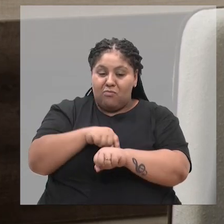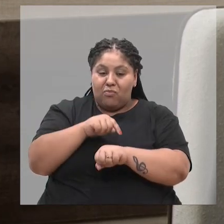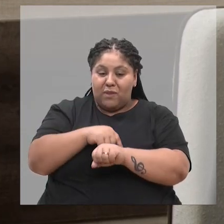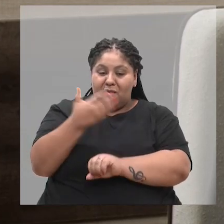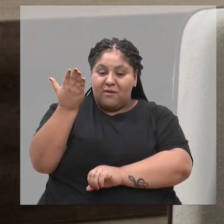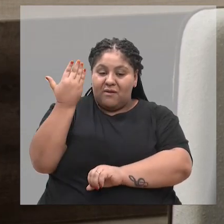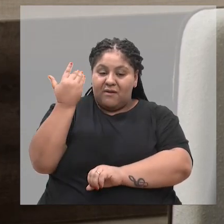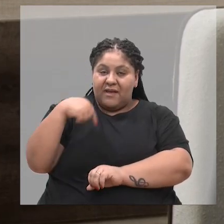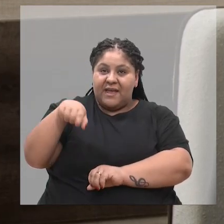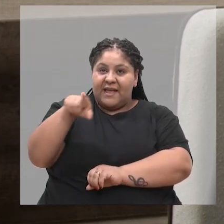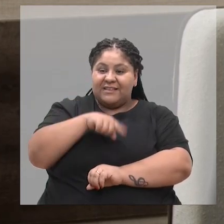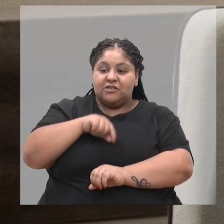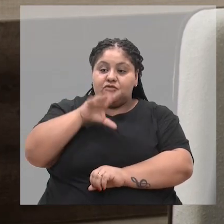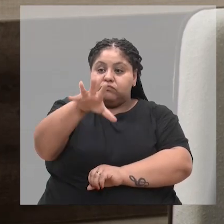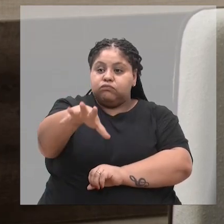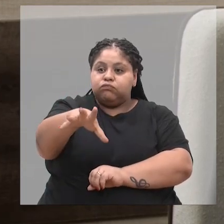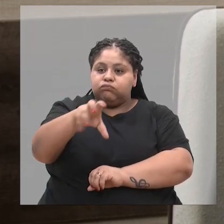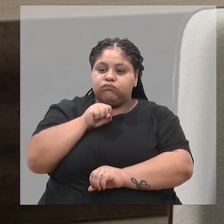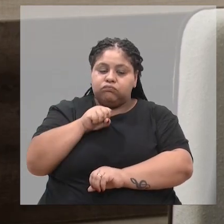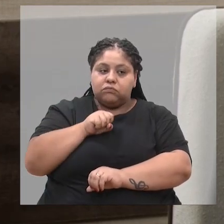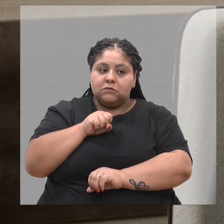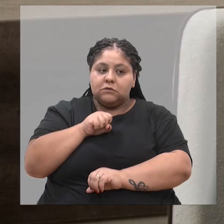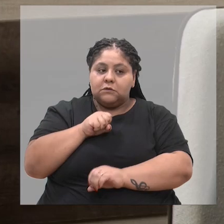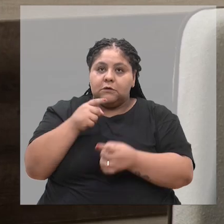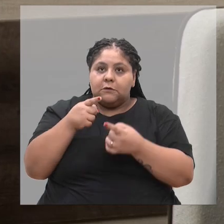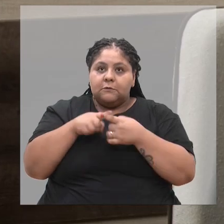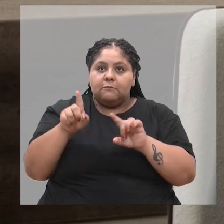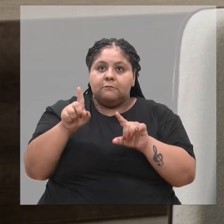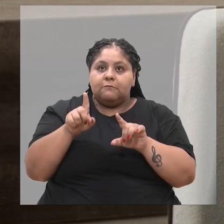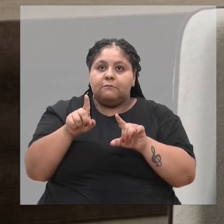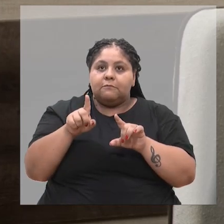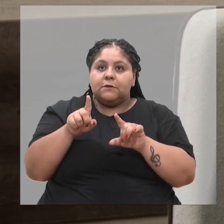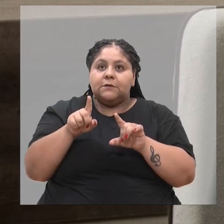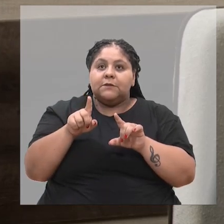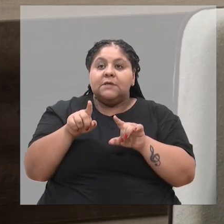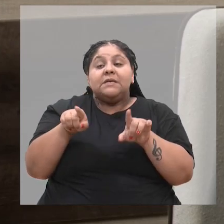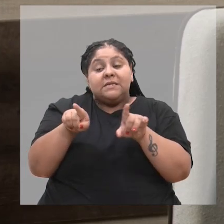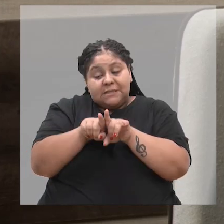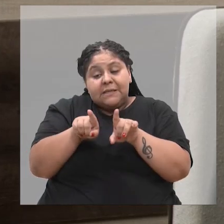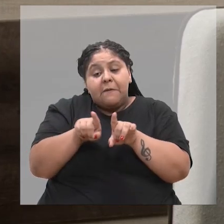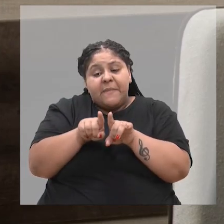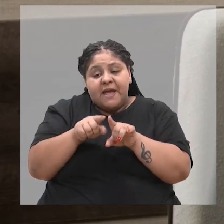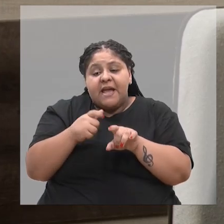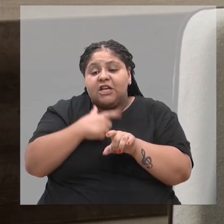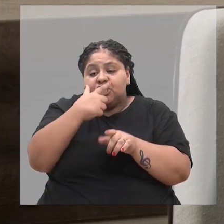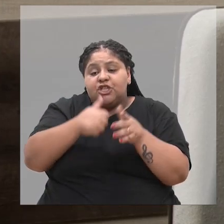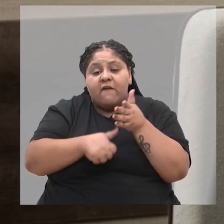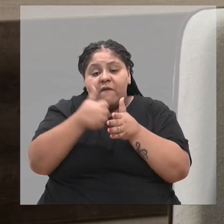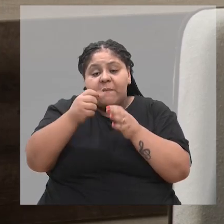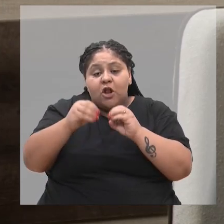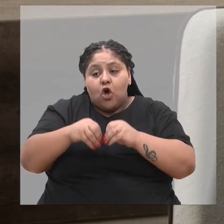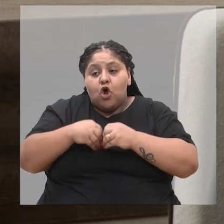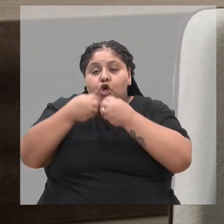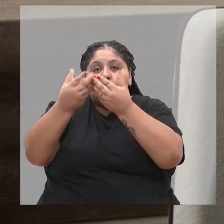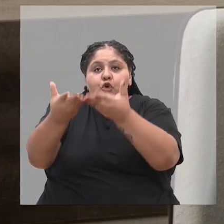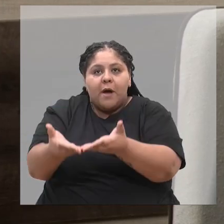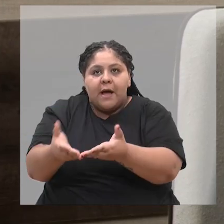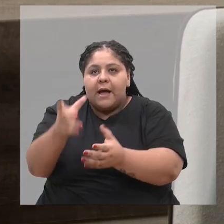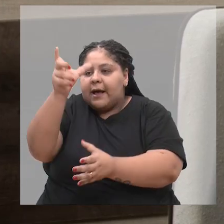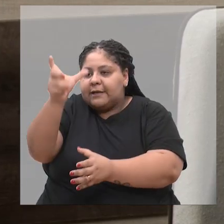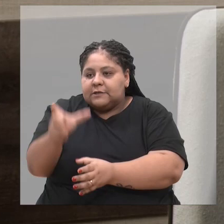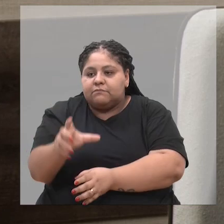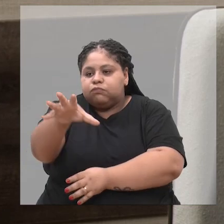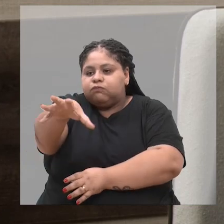lá, era assim, a gente recolhia, mas procurava doar também. E aí o